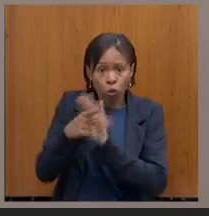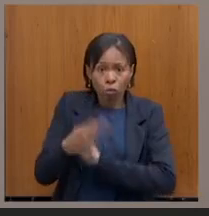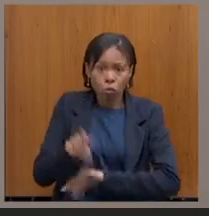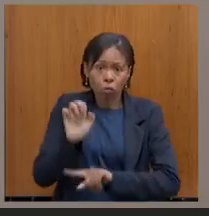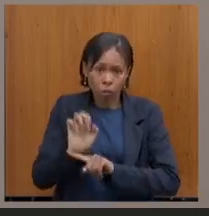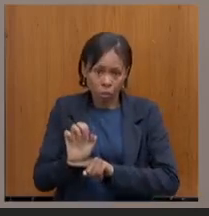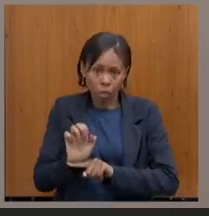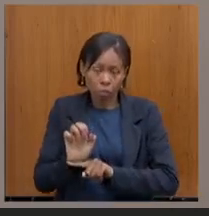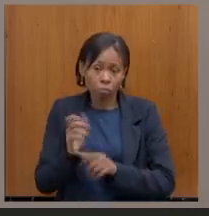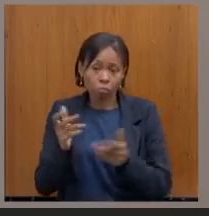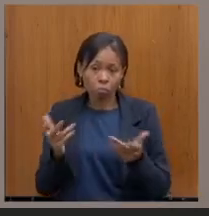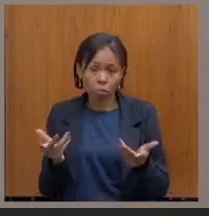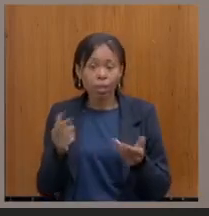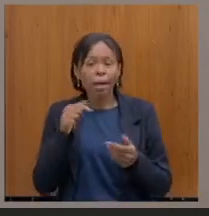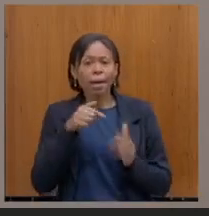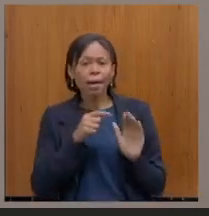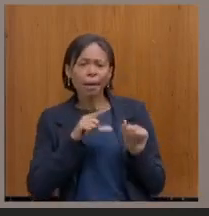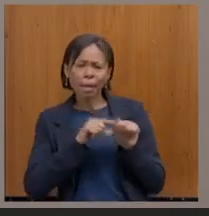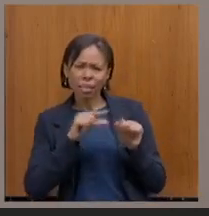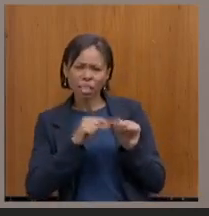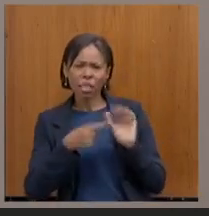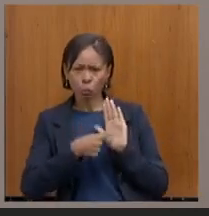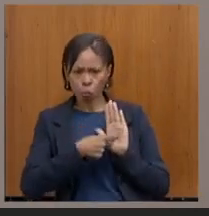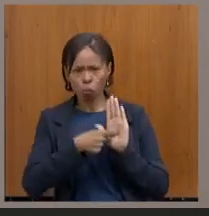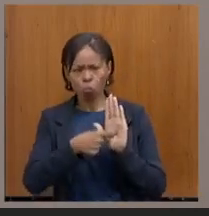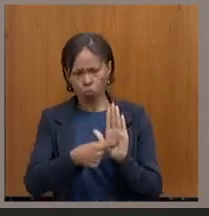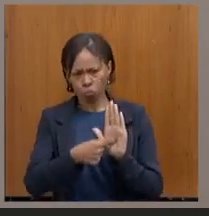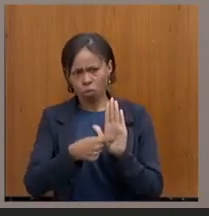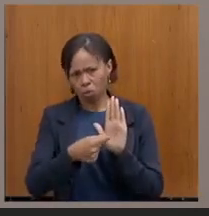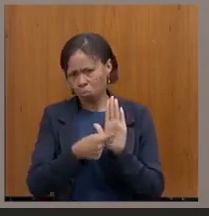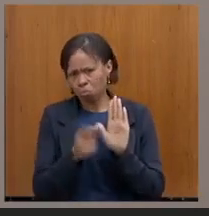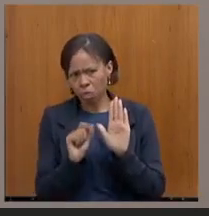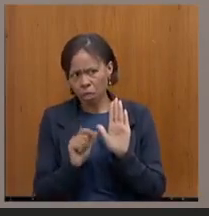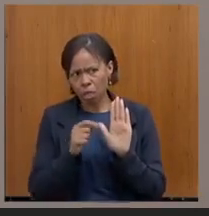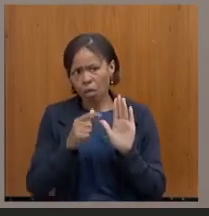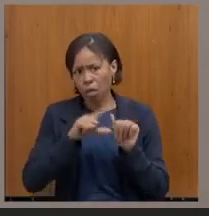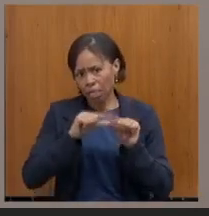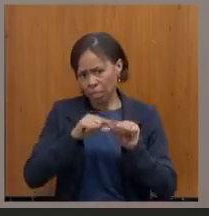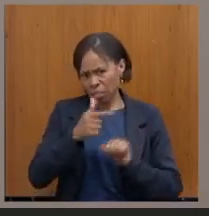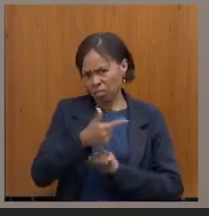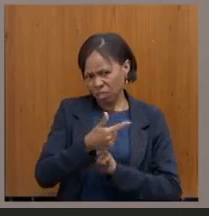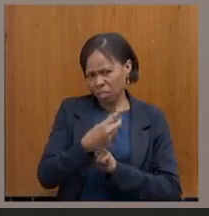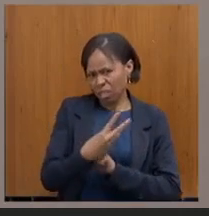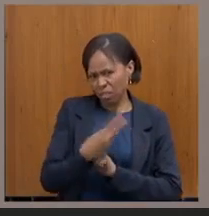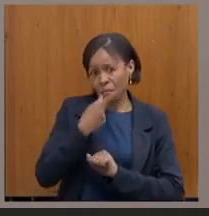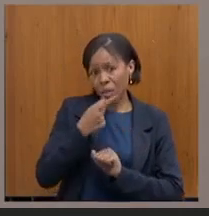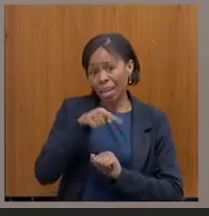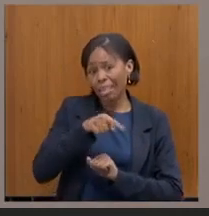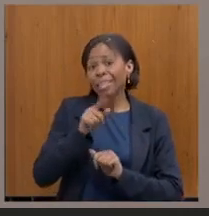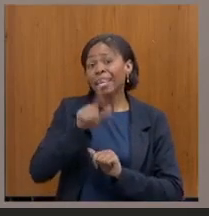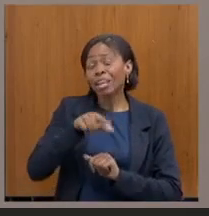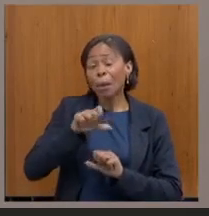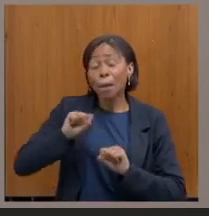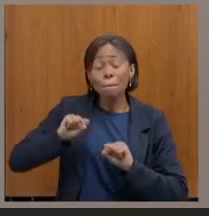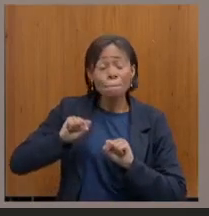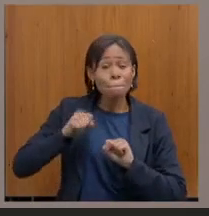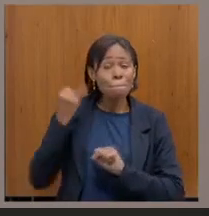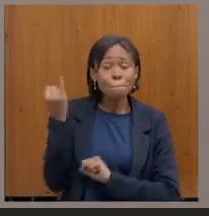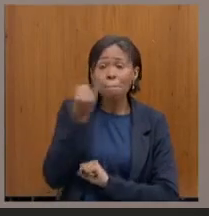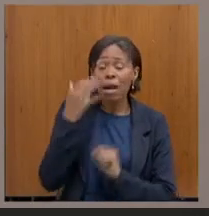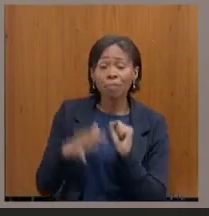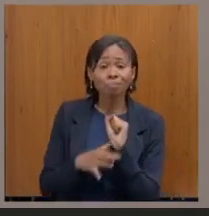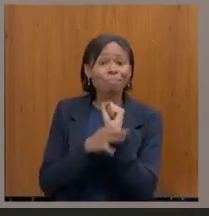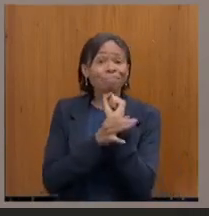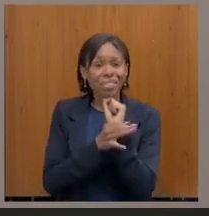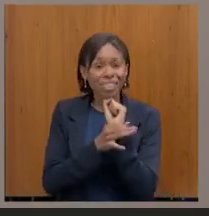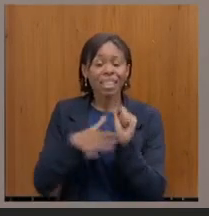Se esse artigo que diz artigo 23 são consideradas imprescindíveis à segurança da sociedade importante, pacífica,